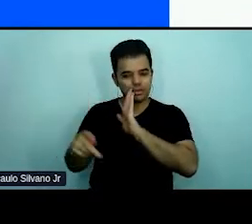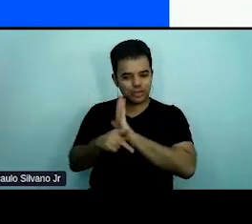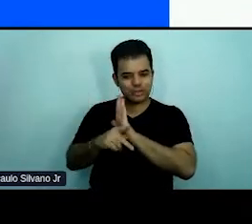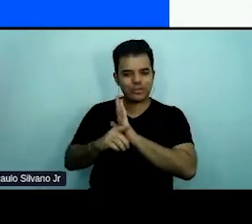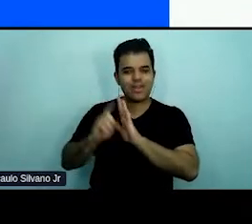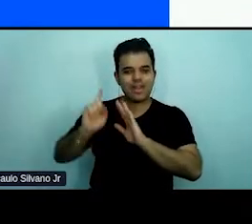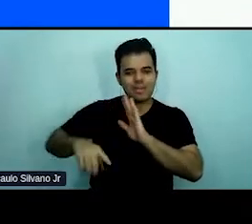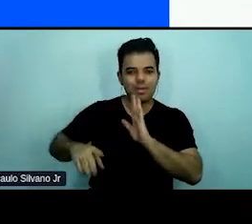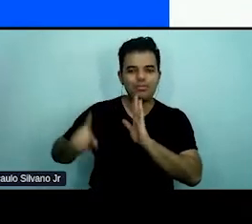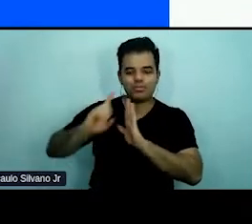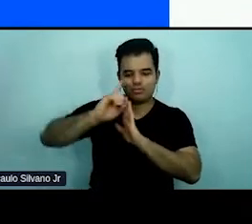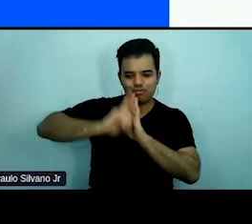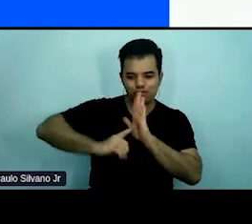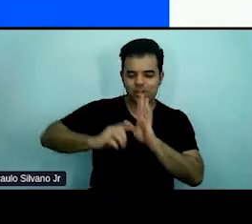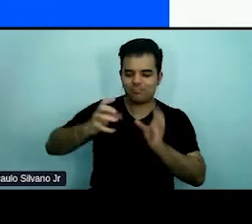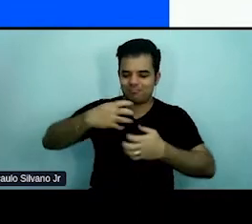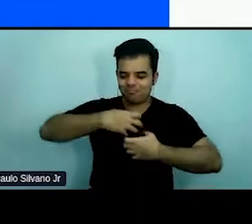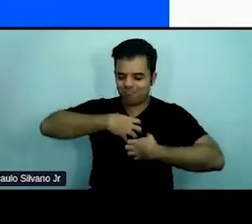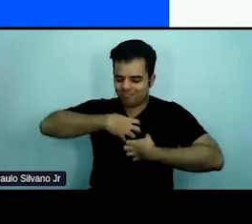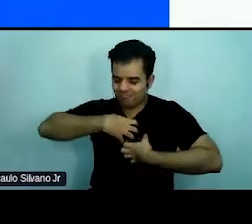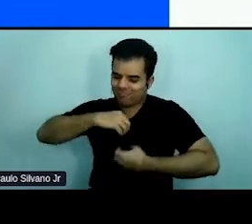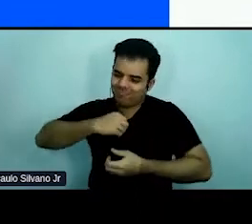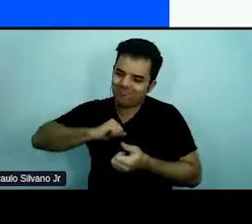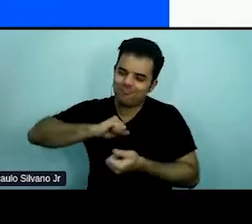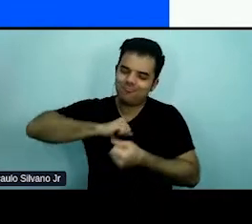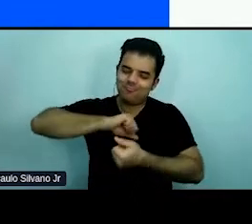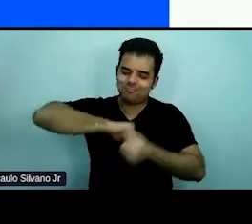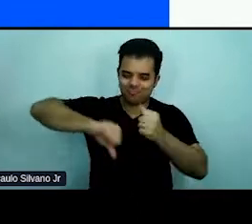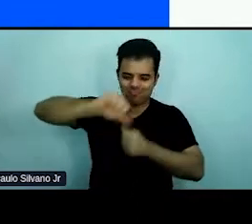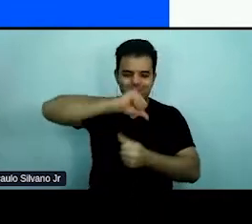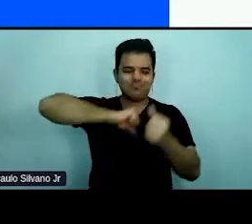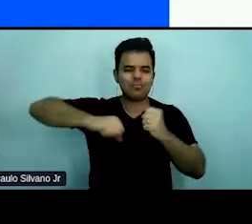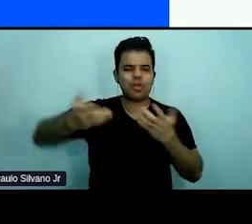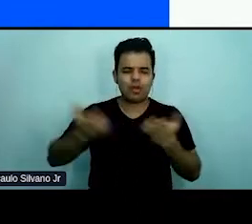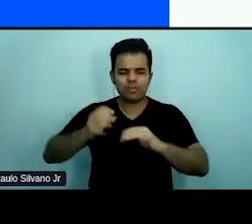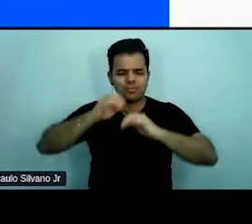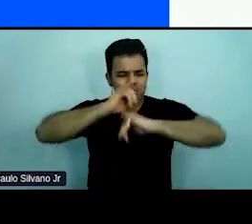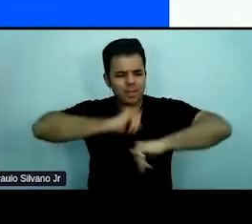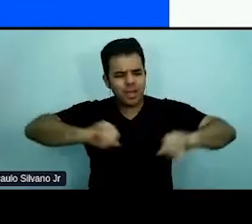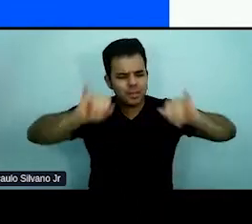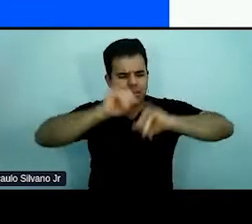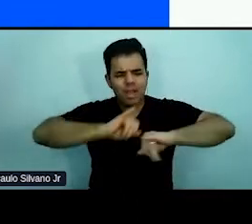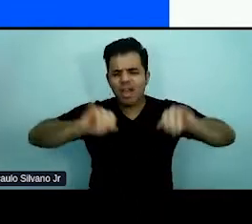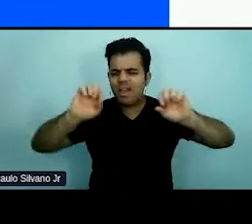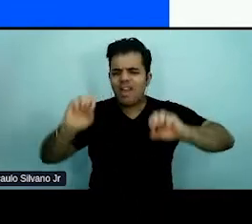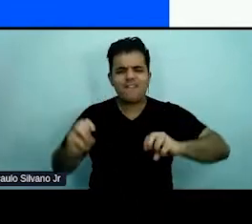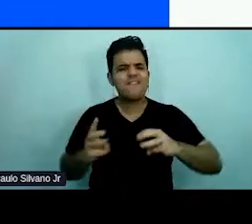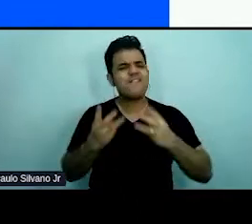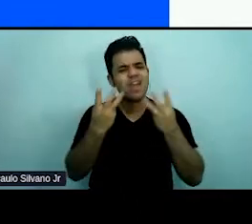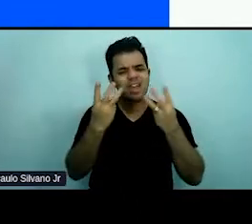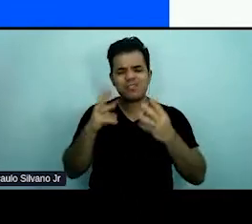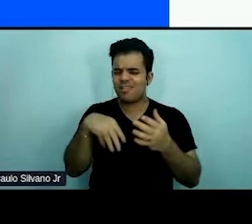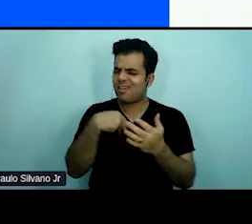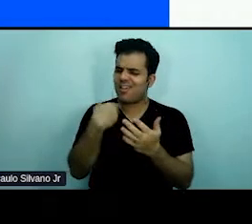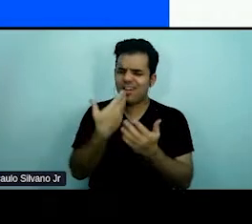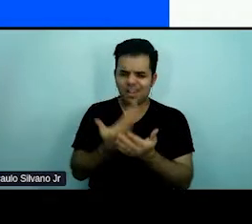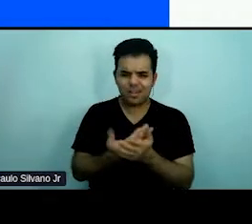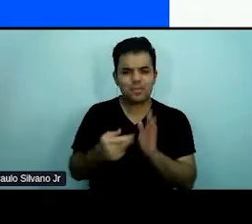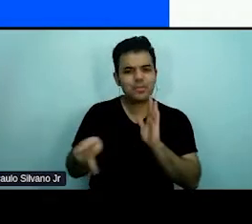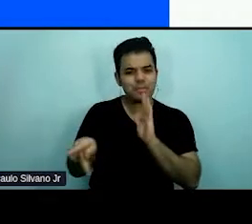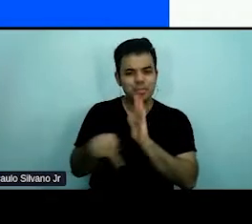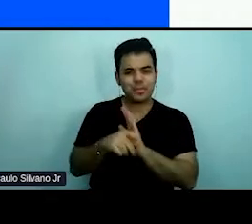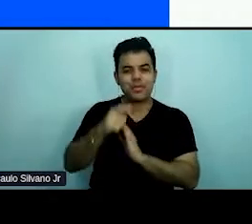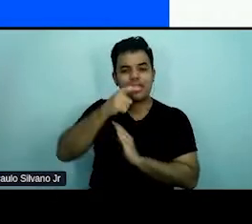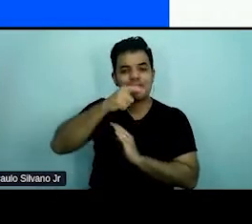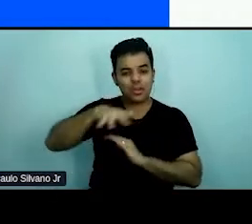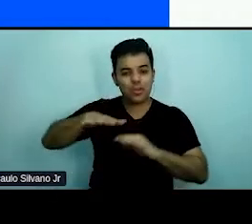pessoas, e até hoje a gente promove várias iniciativas, eventos em prova da linguagem